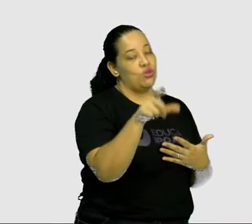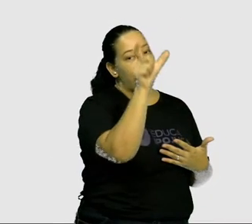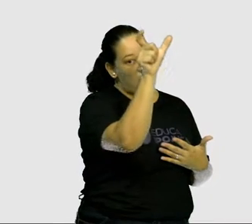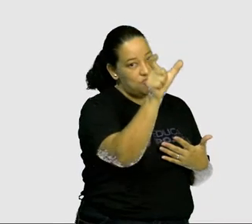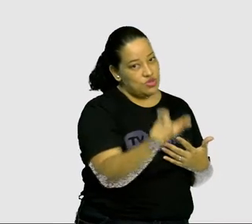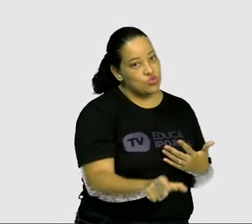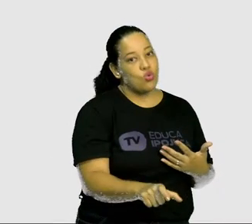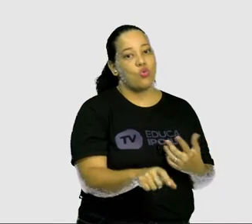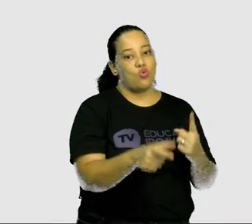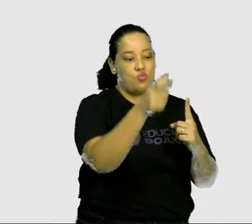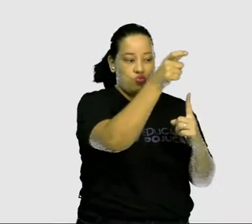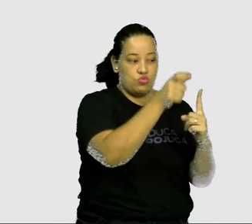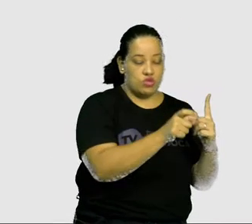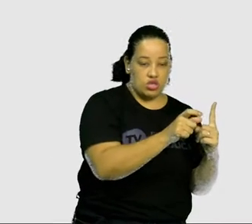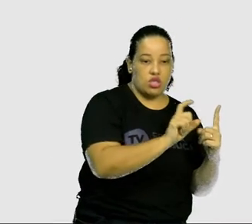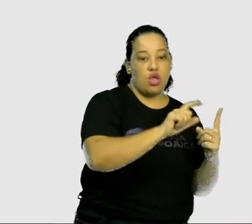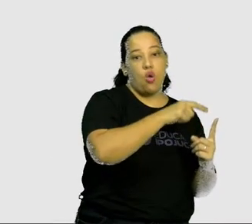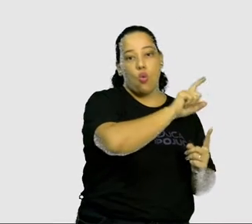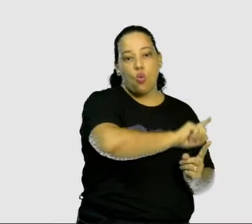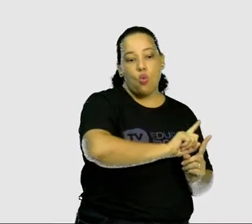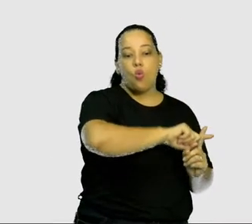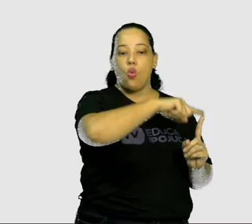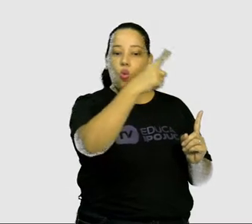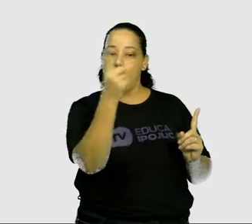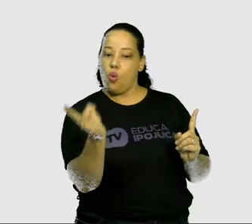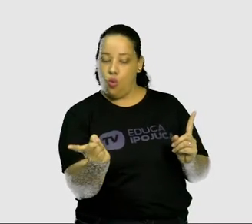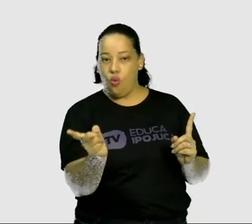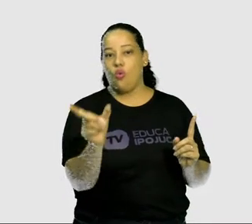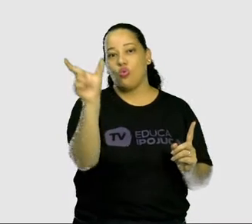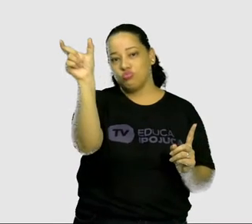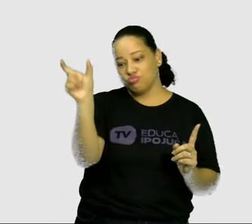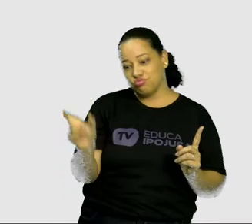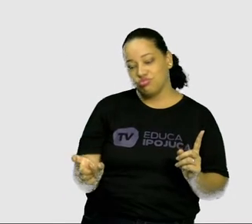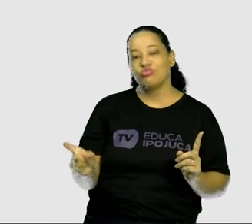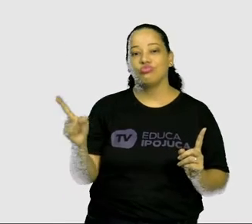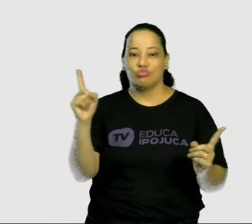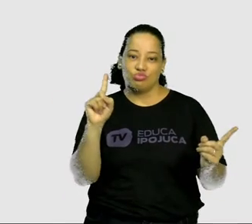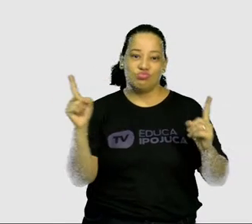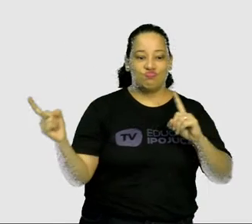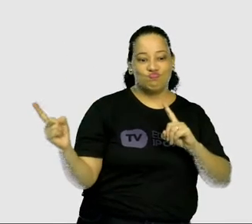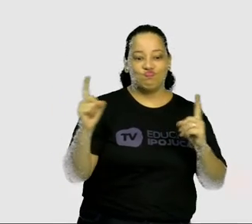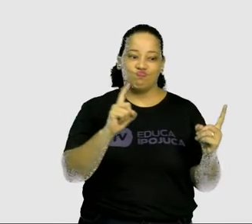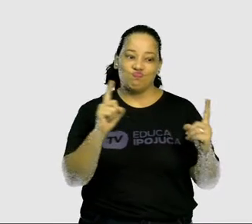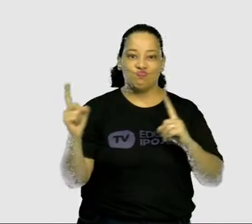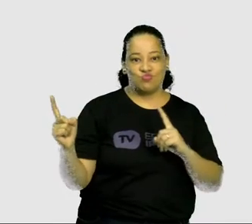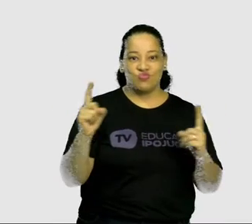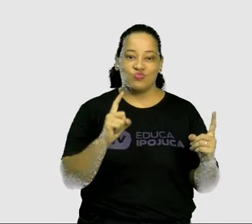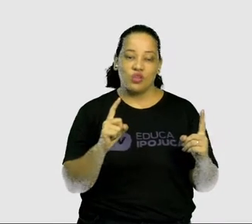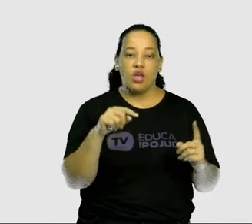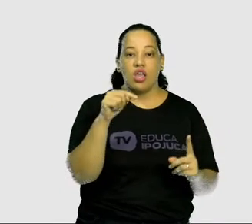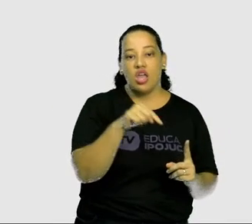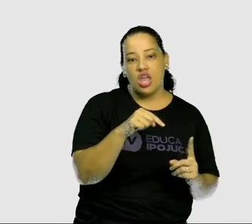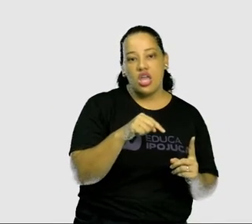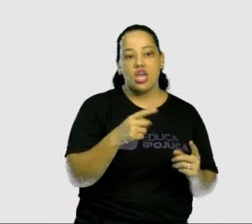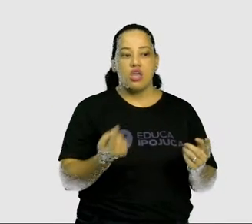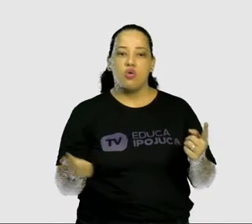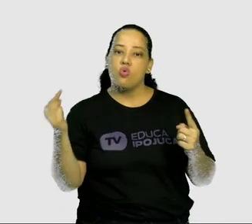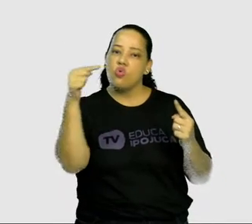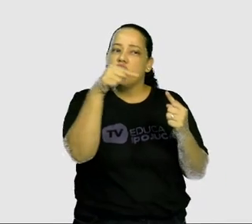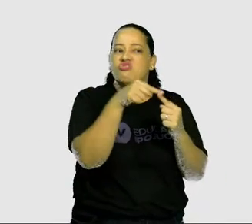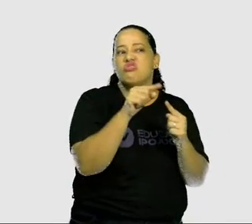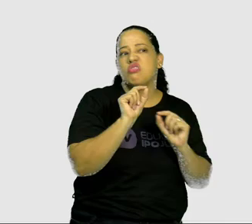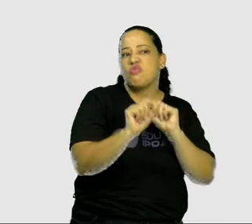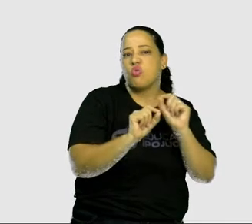dele, o adversário, a questão da interatividade que vai ocorrer entre eles, o objetivo que deve existir,